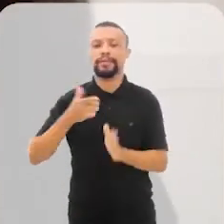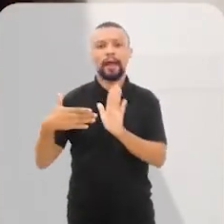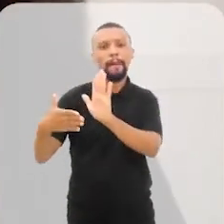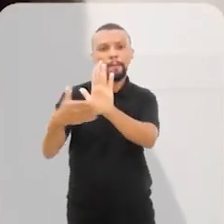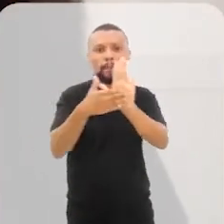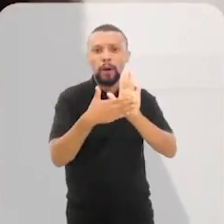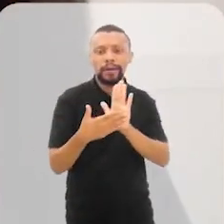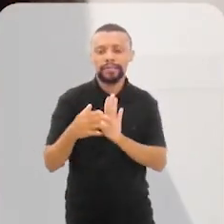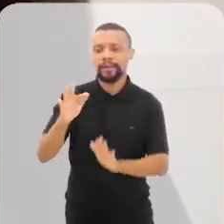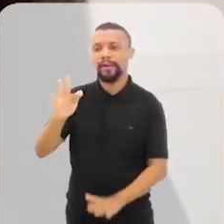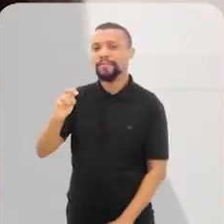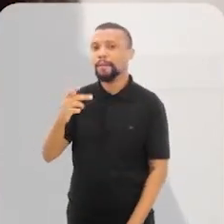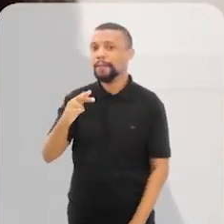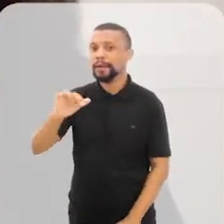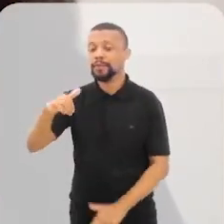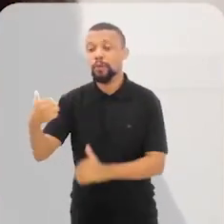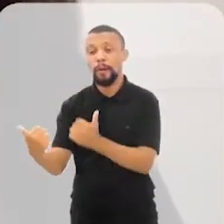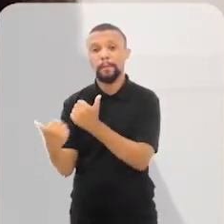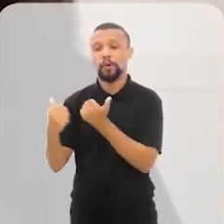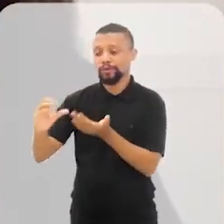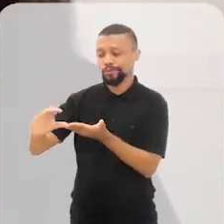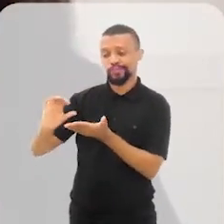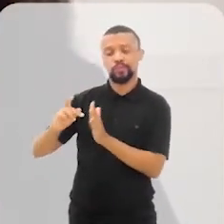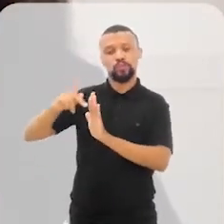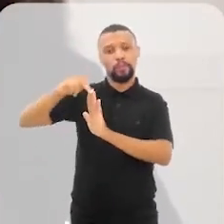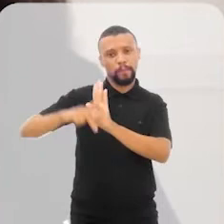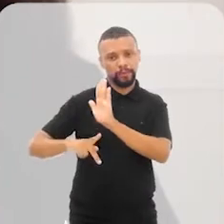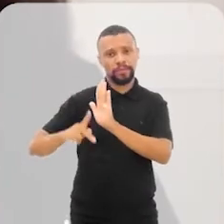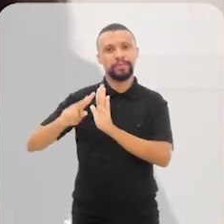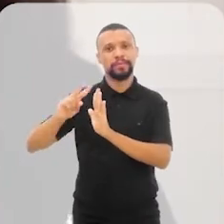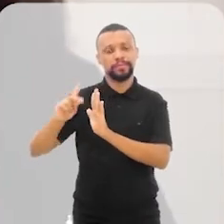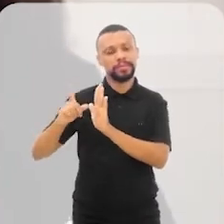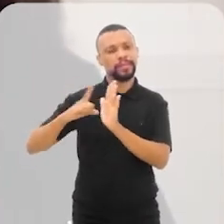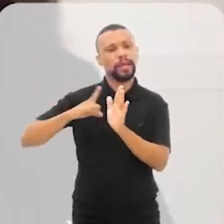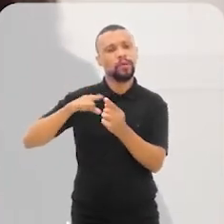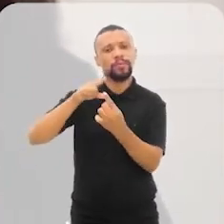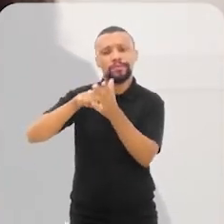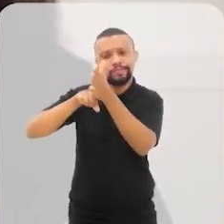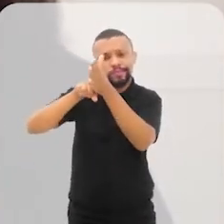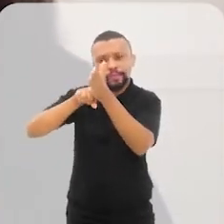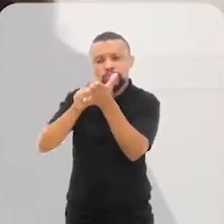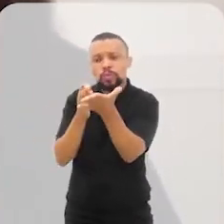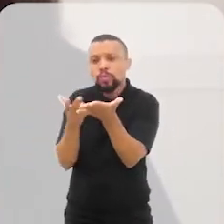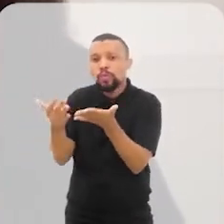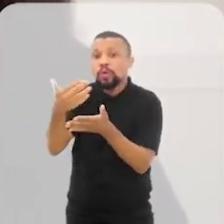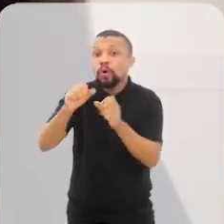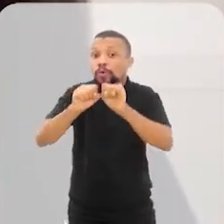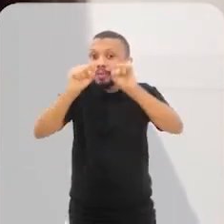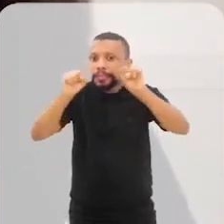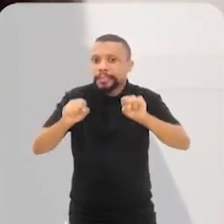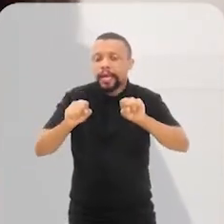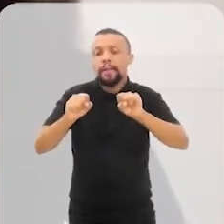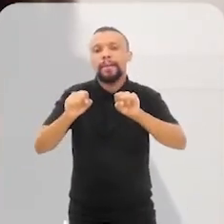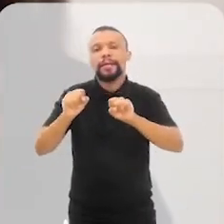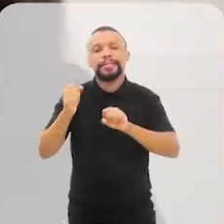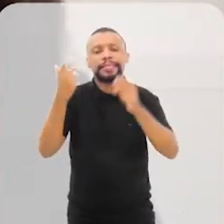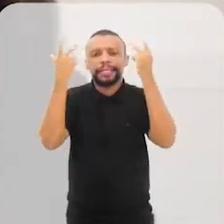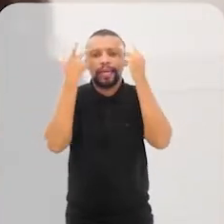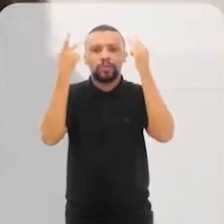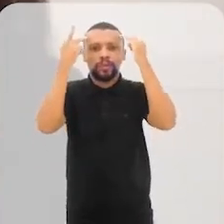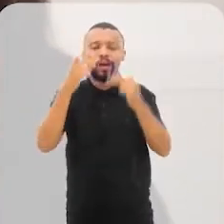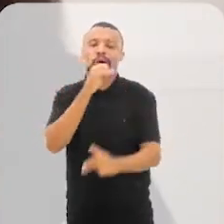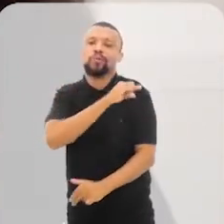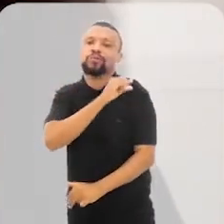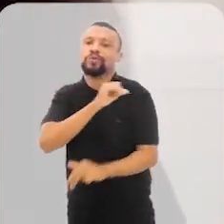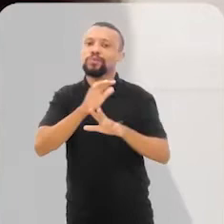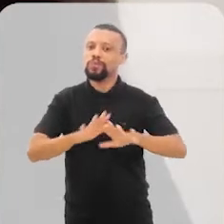proposta para a FAPERG de um apoio de um projeto que faria, então, esse mapeamento do ecossistema como um todo do estado do